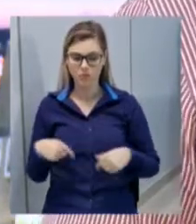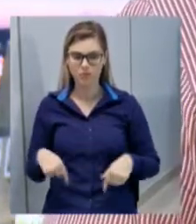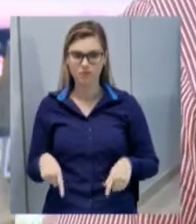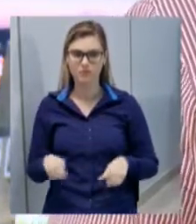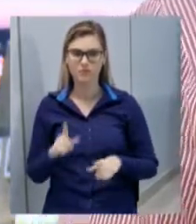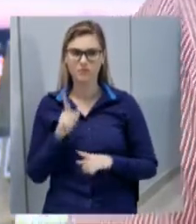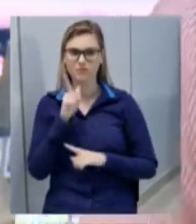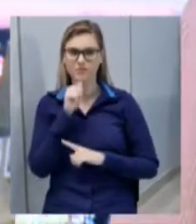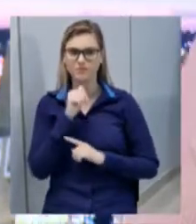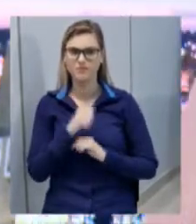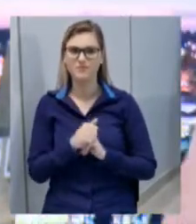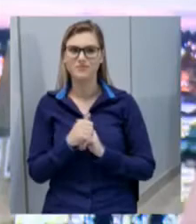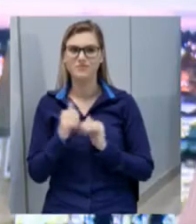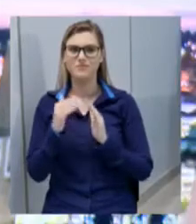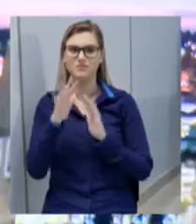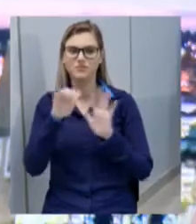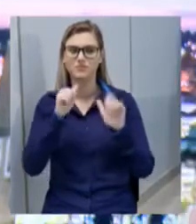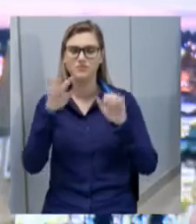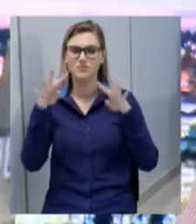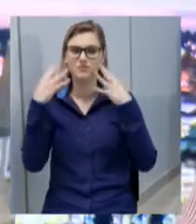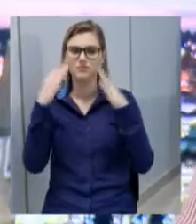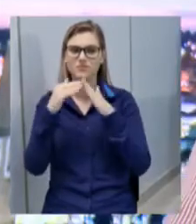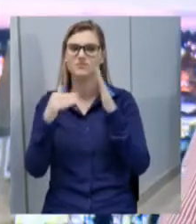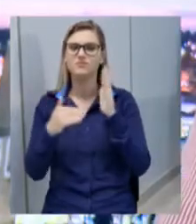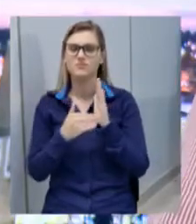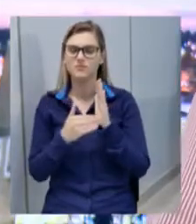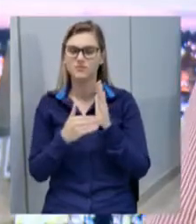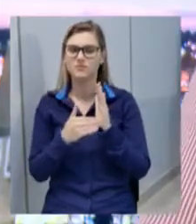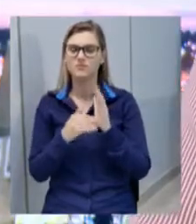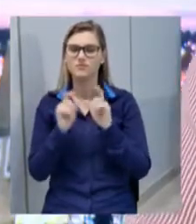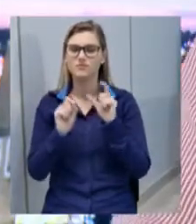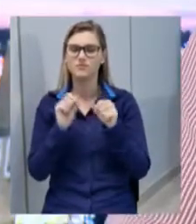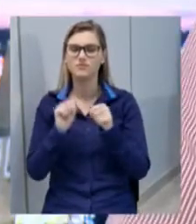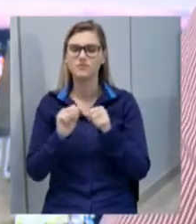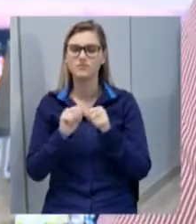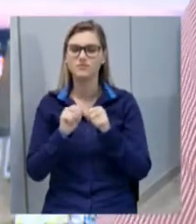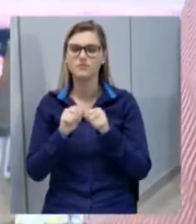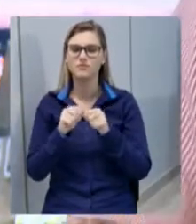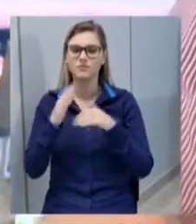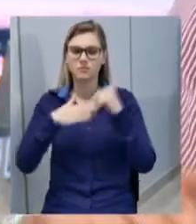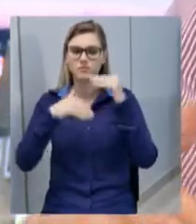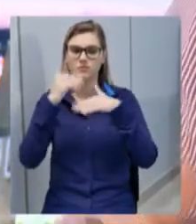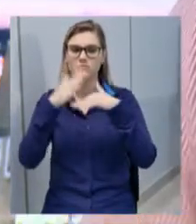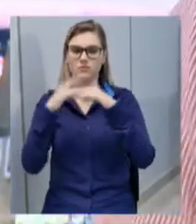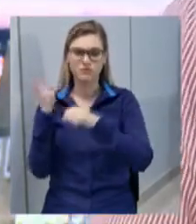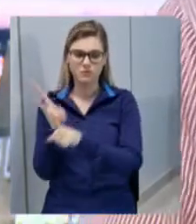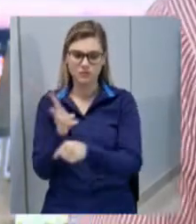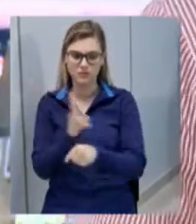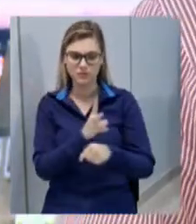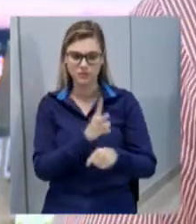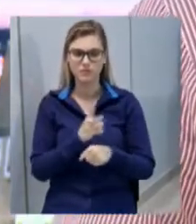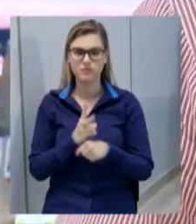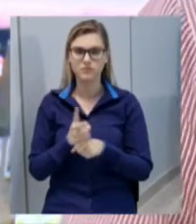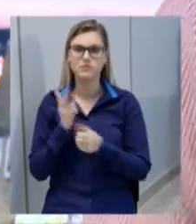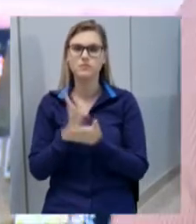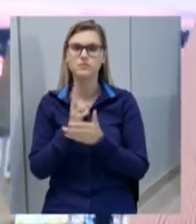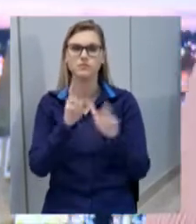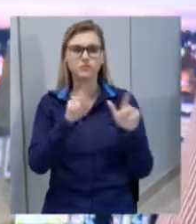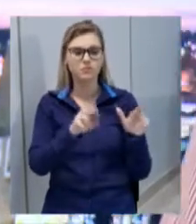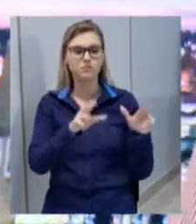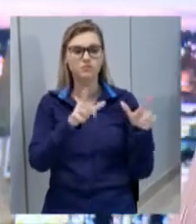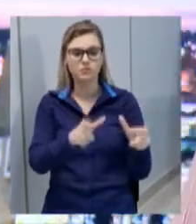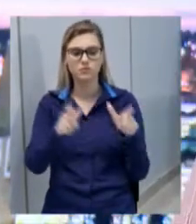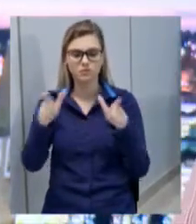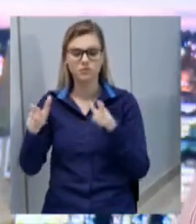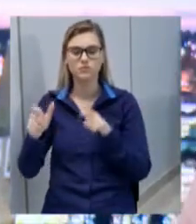chamam a atenção pela inércia da administração no sentido de fazer obras de prevenção. E sempre nos mesmos pontos que ocorrem